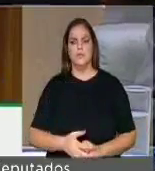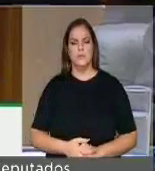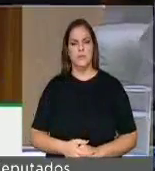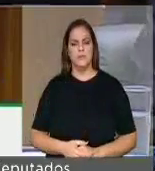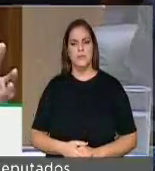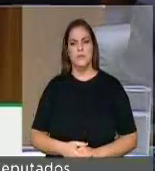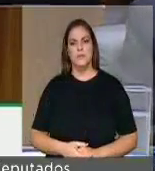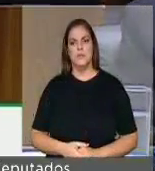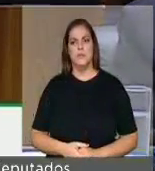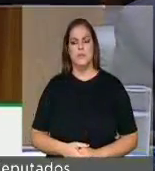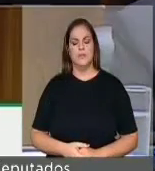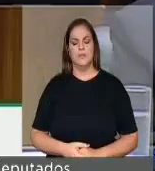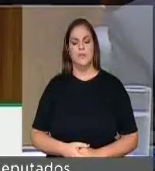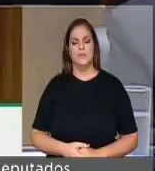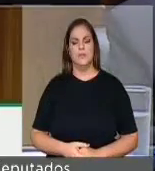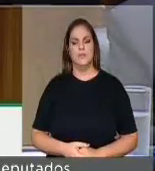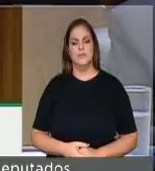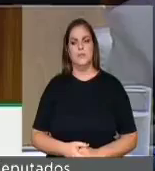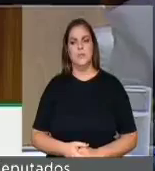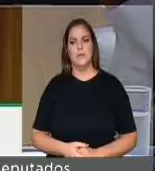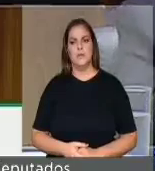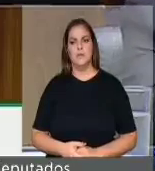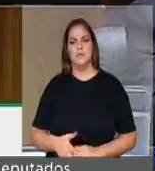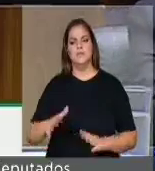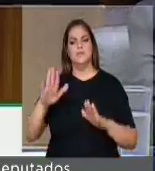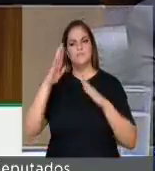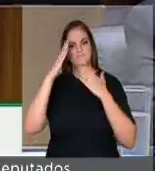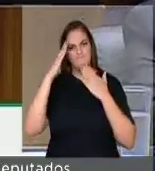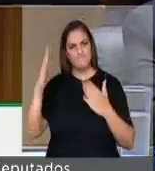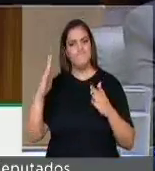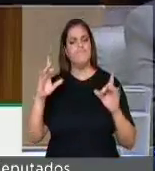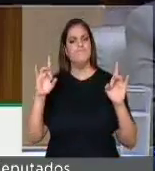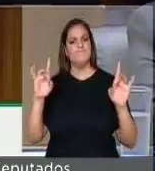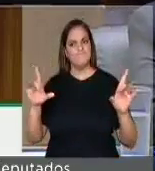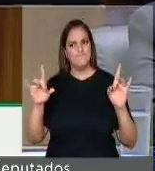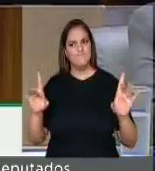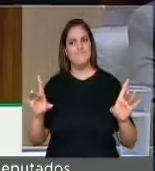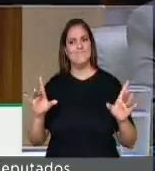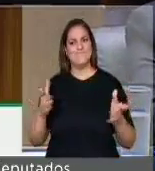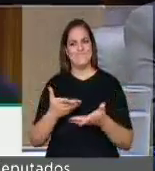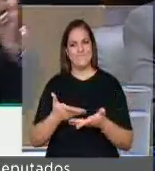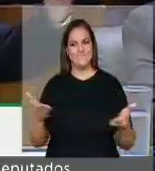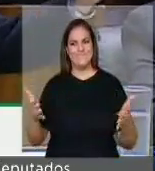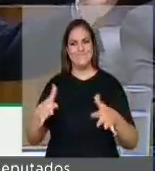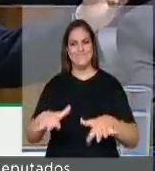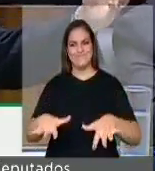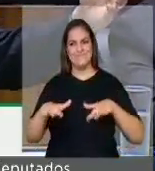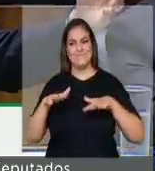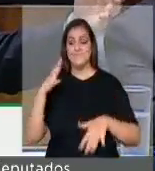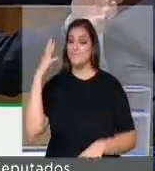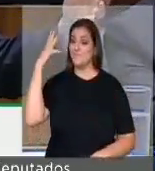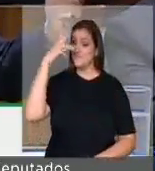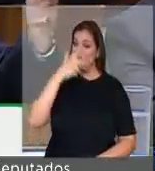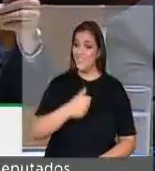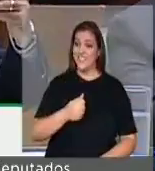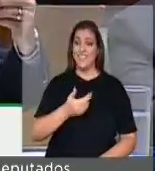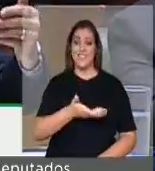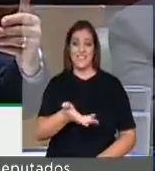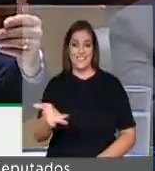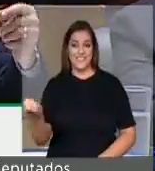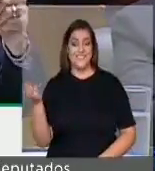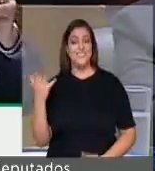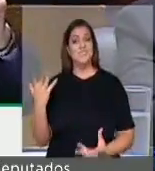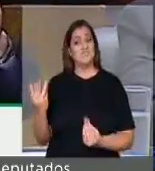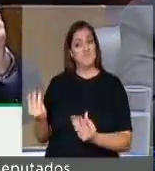nós. Eu queria fazer um agradecimento especial a todos que lotaram aqui esse plenário, que foi bonito esse plenário, aqui